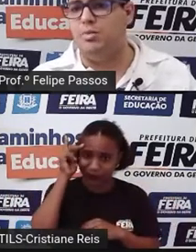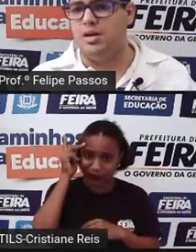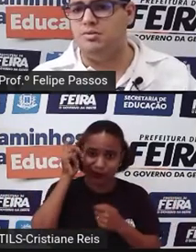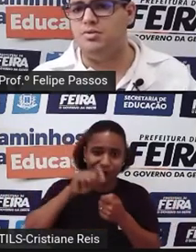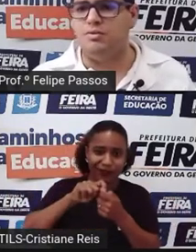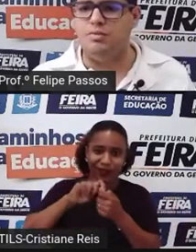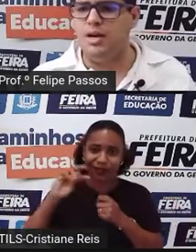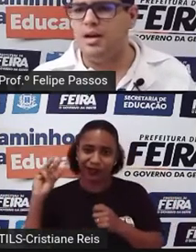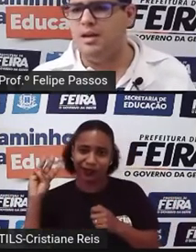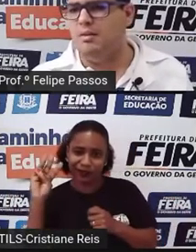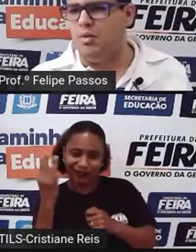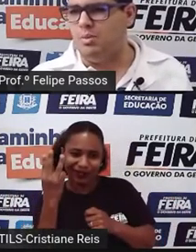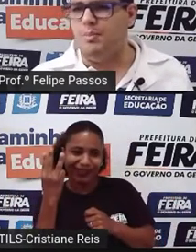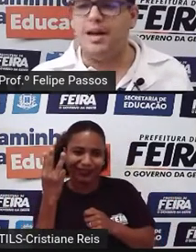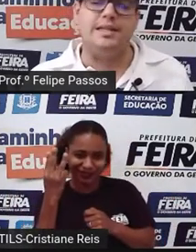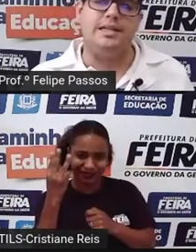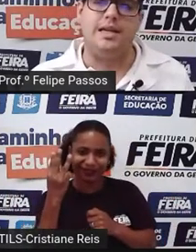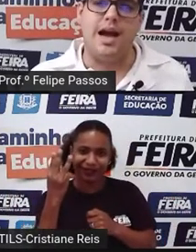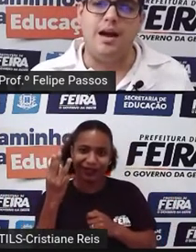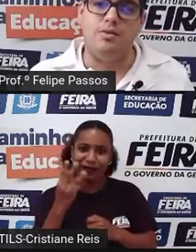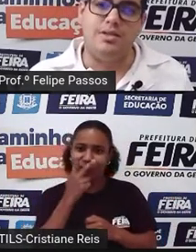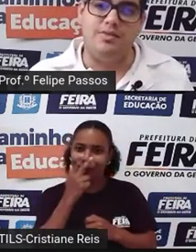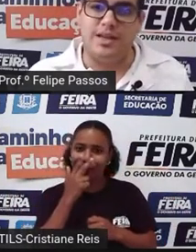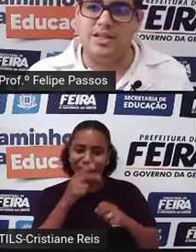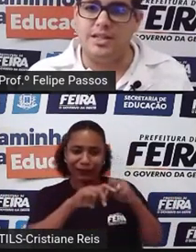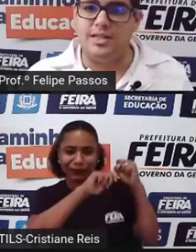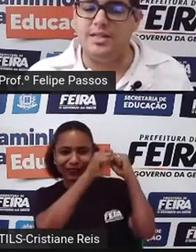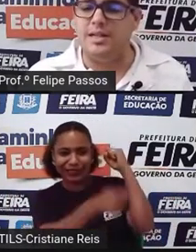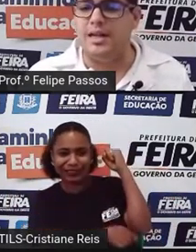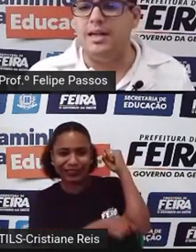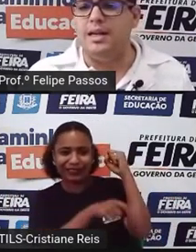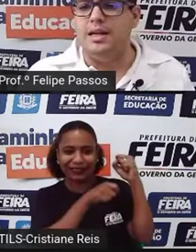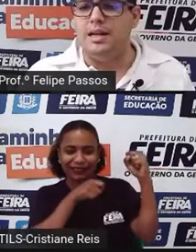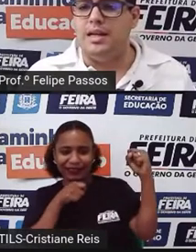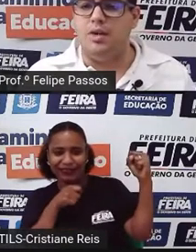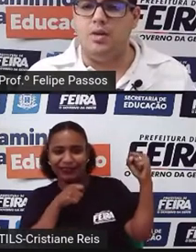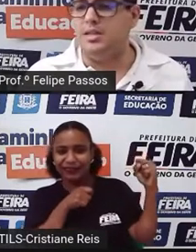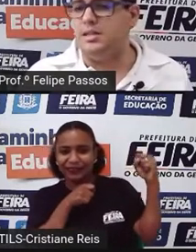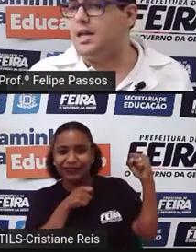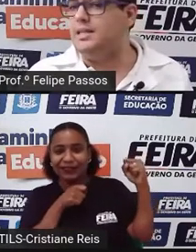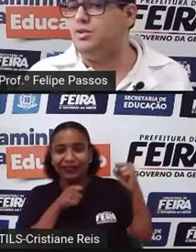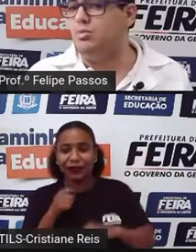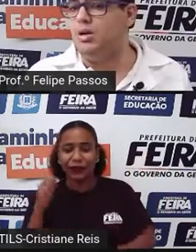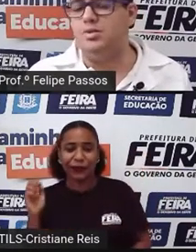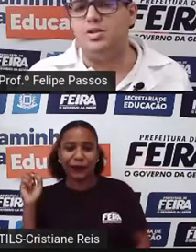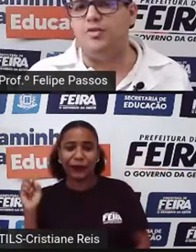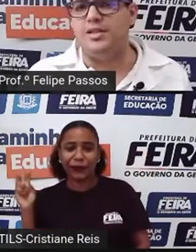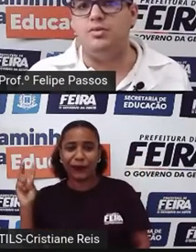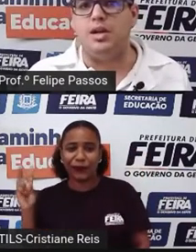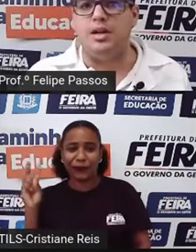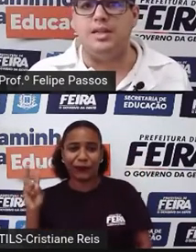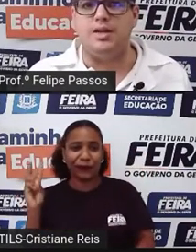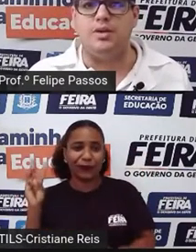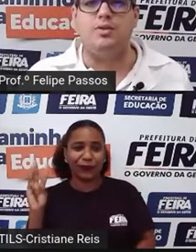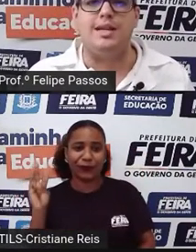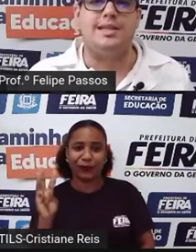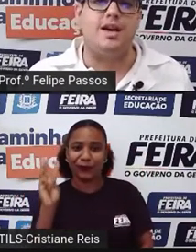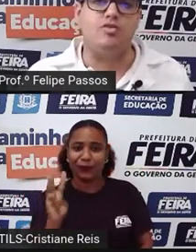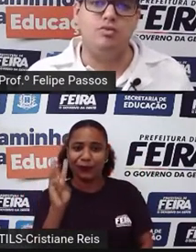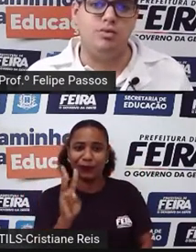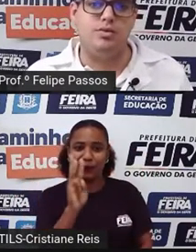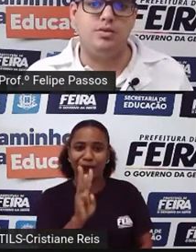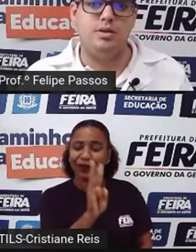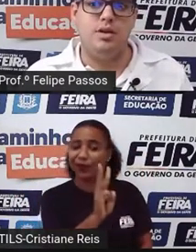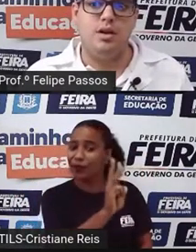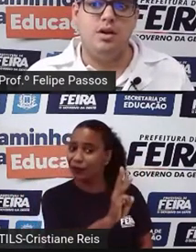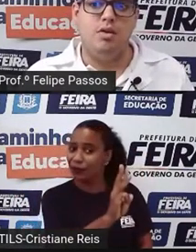seres humanos com o que me parecem ser arcos e flechas, né? Então, esses três seres humanos estão fazendo o quê? Eles estão indo caçar